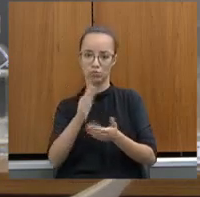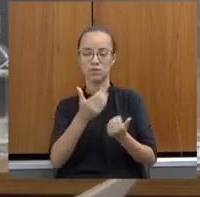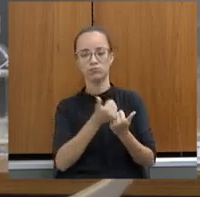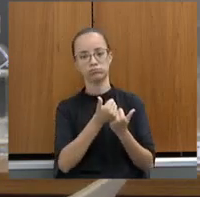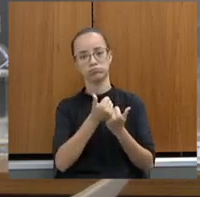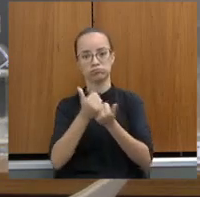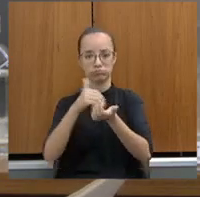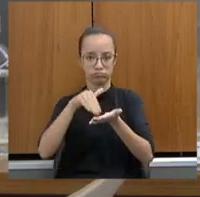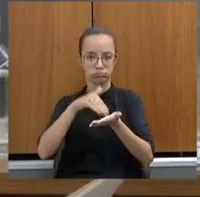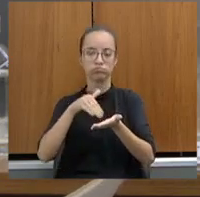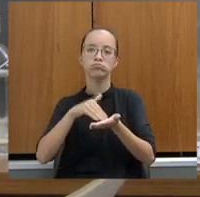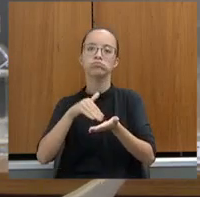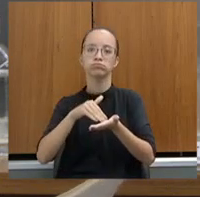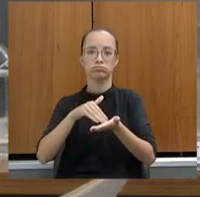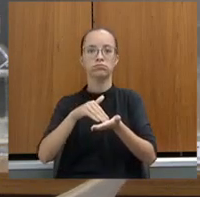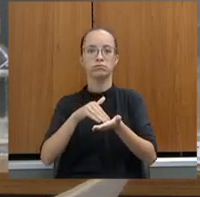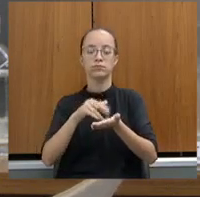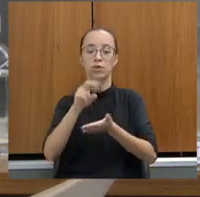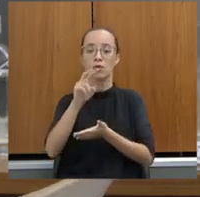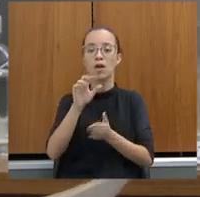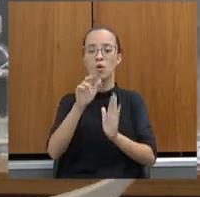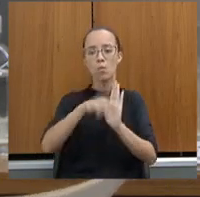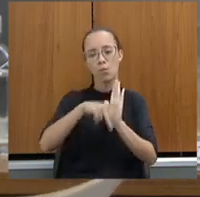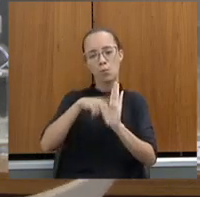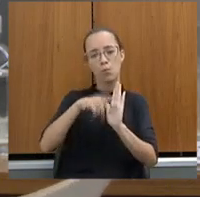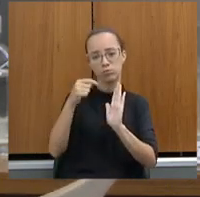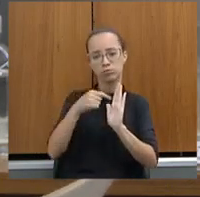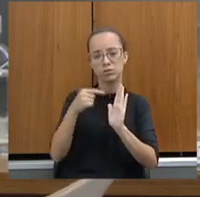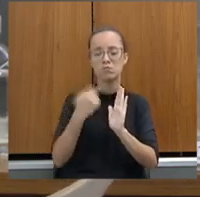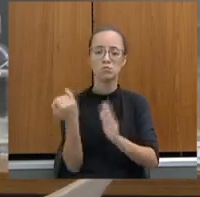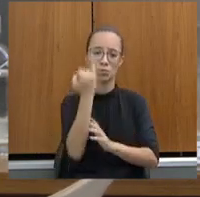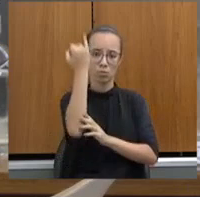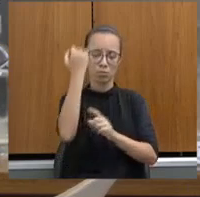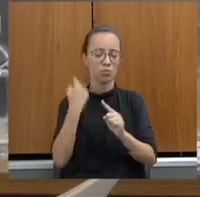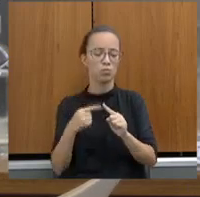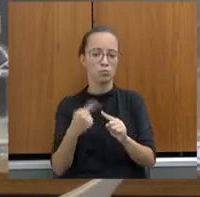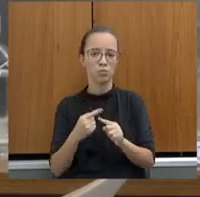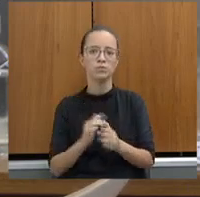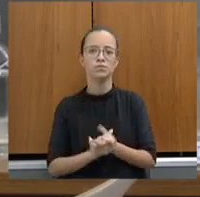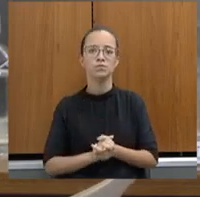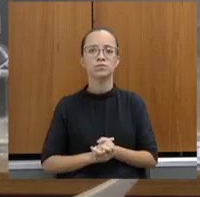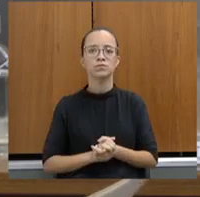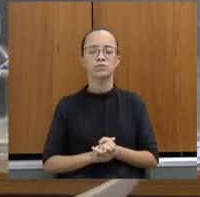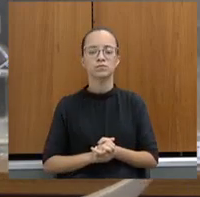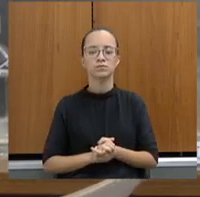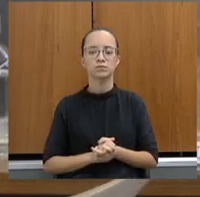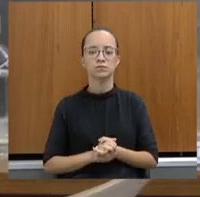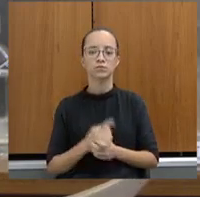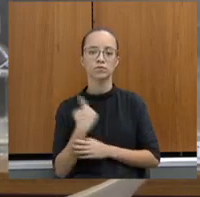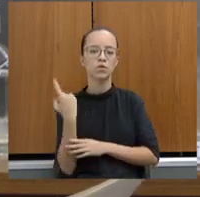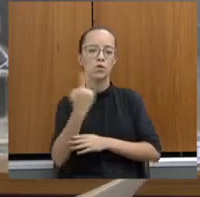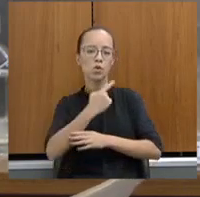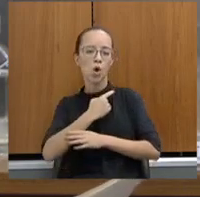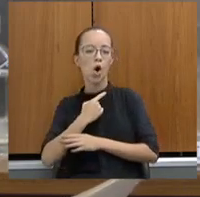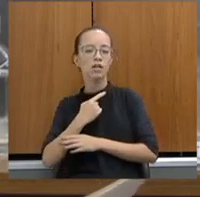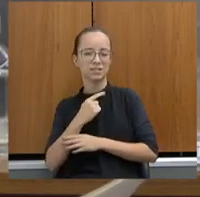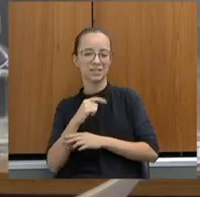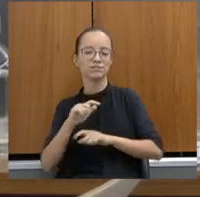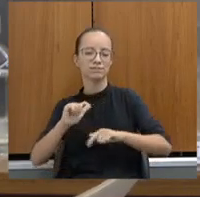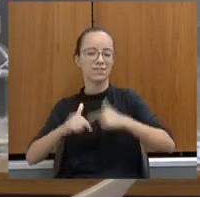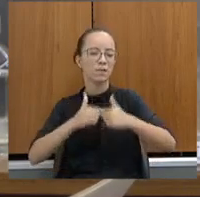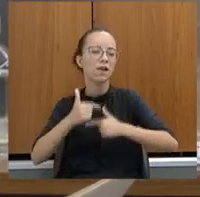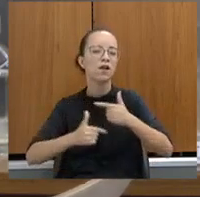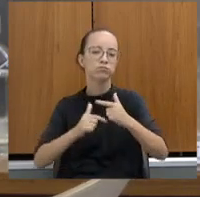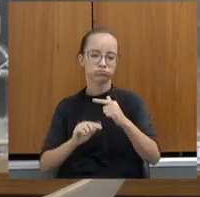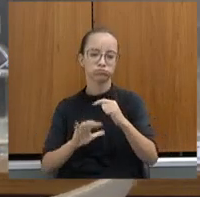programa aqui, para a gente ficar vivo, ele é um programa muito importante. Por quê? Porque a gente que lida com segurança pública, a gente tem que